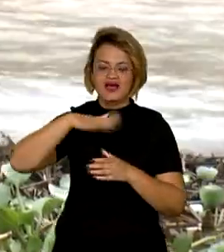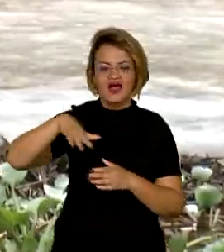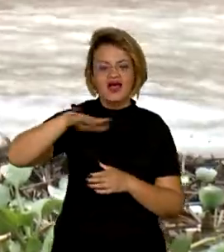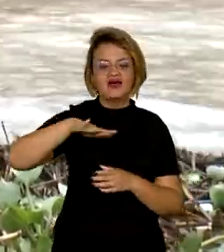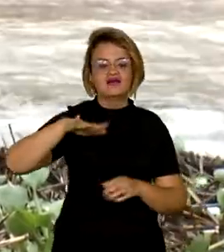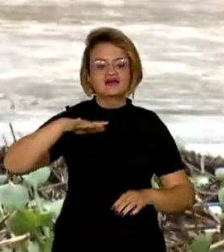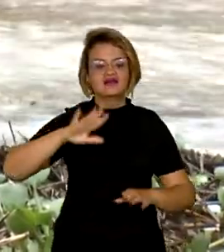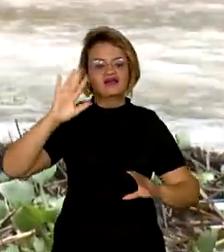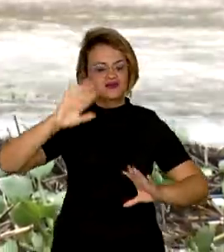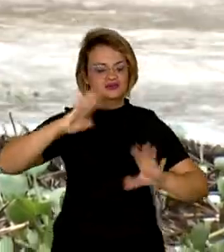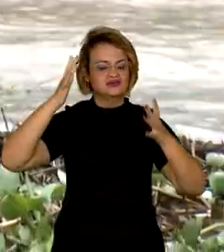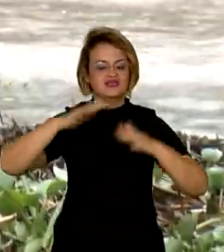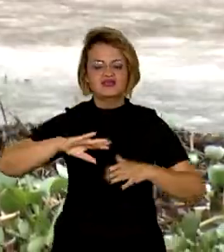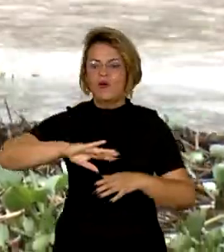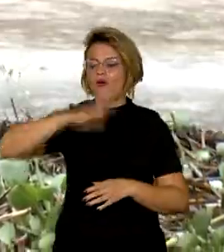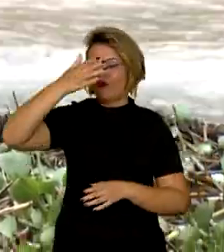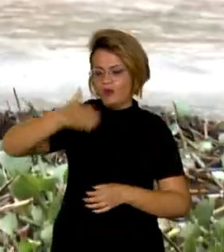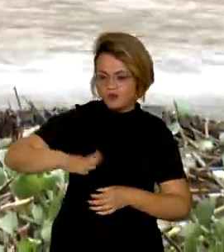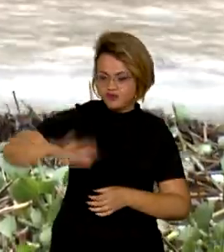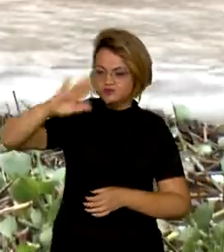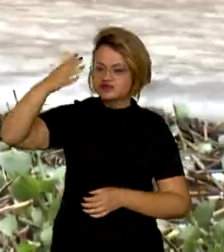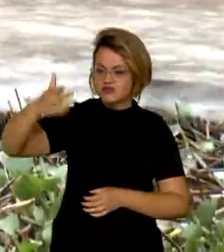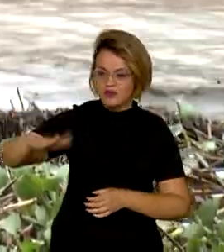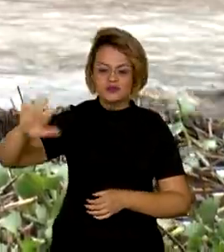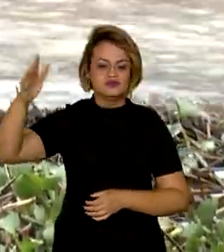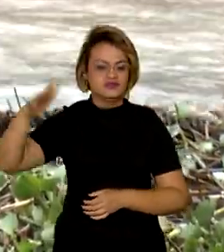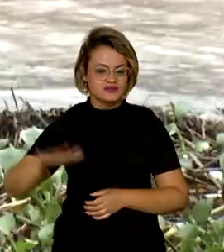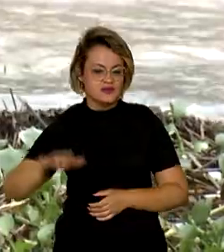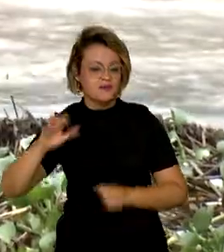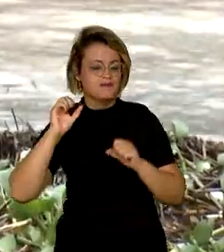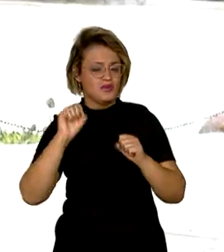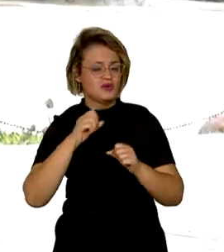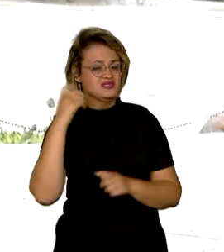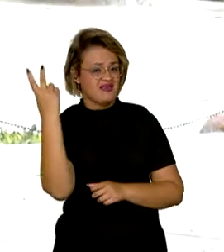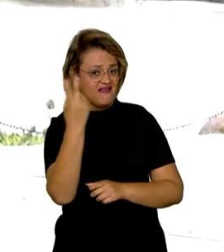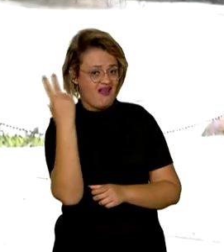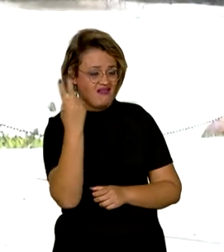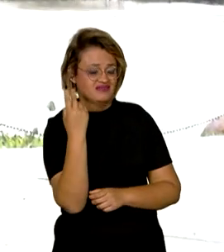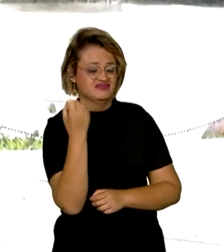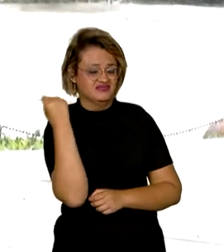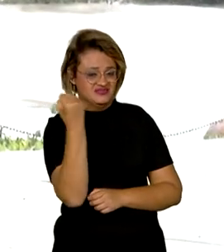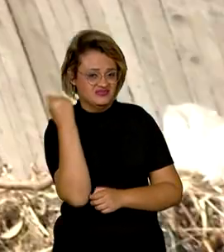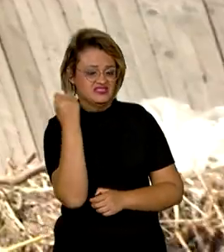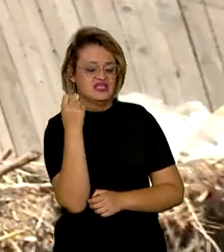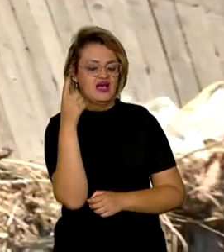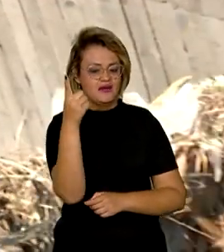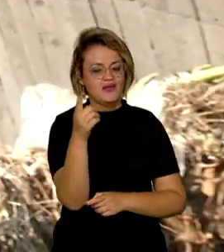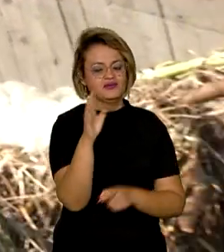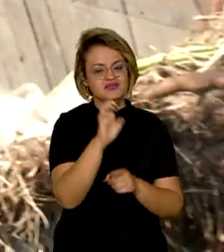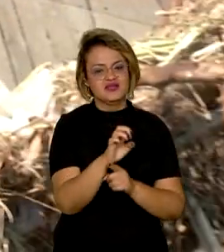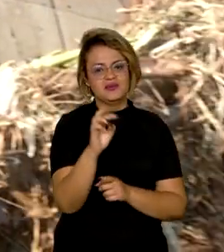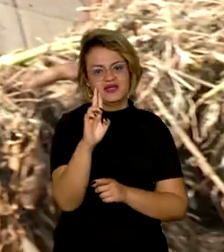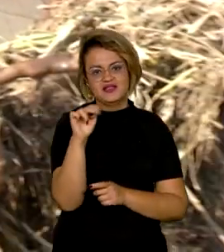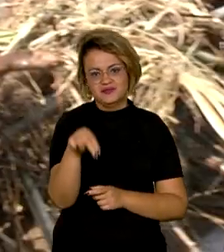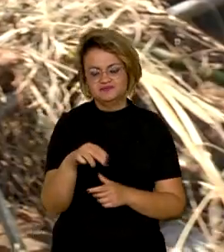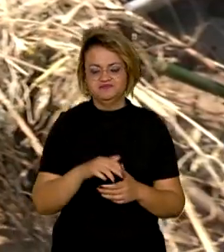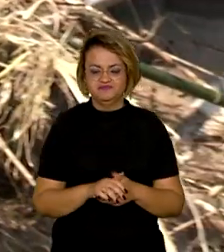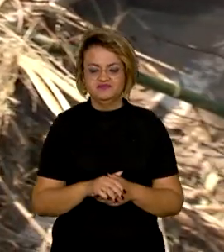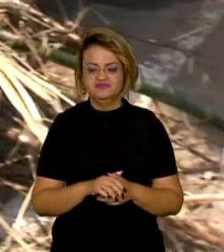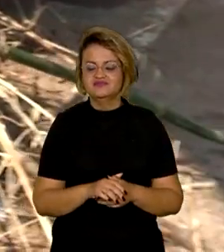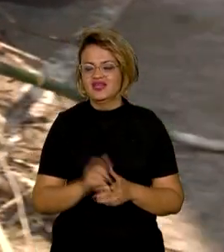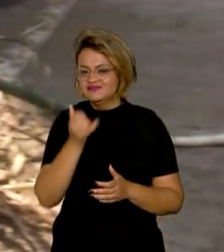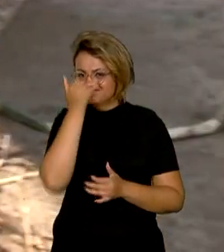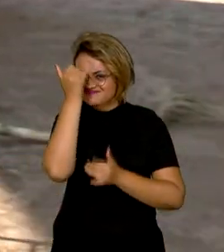costuma provocar muitas ondas. Eles podem ser violentos, como ocorreu no início do mês, no Rio Grande do Sul. São